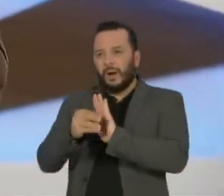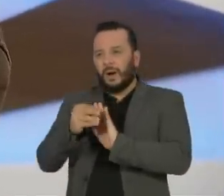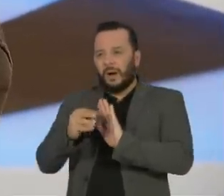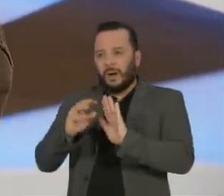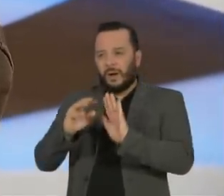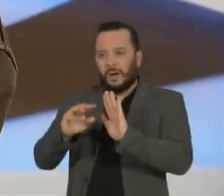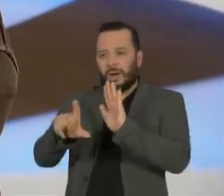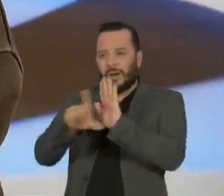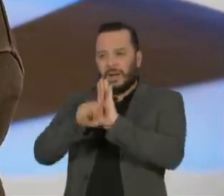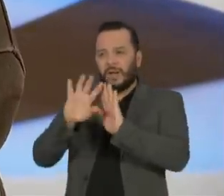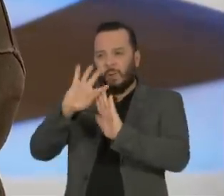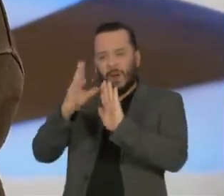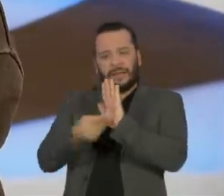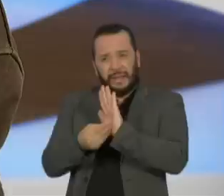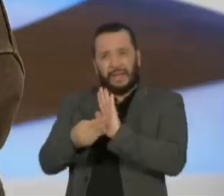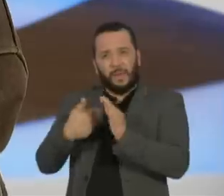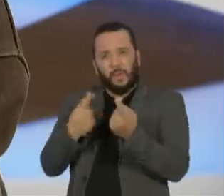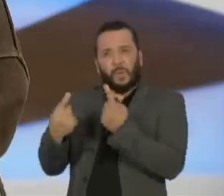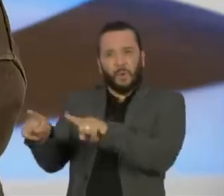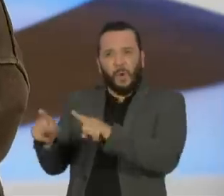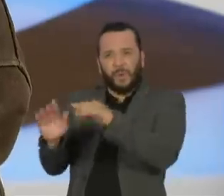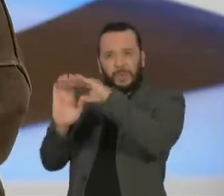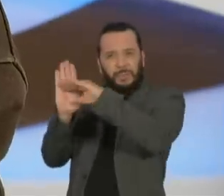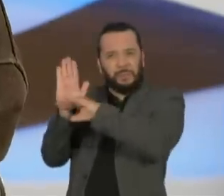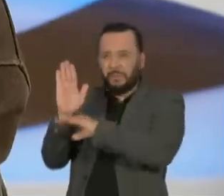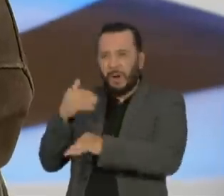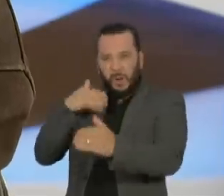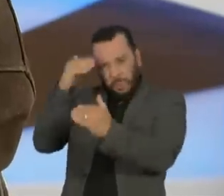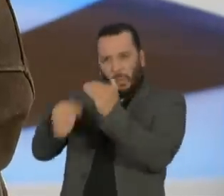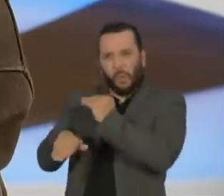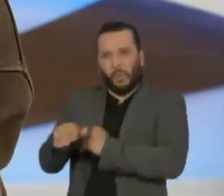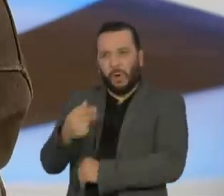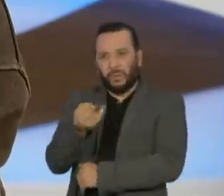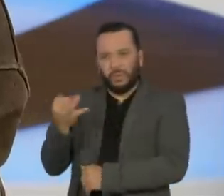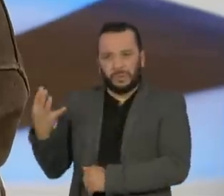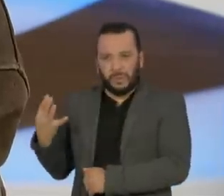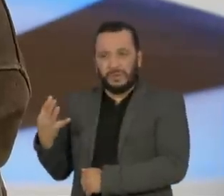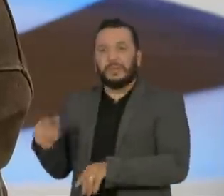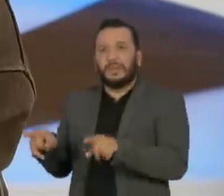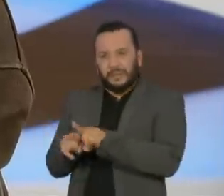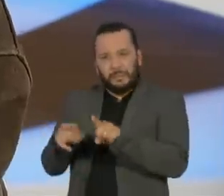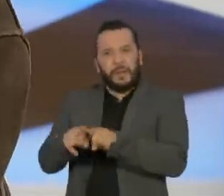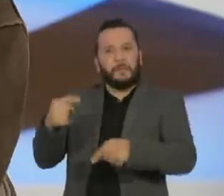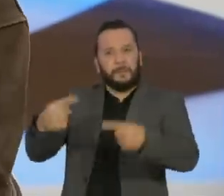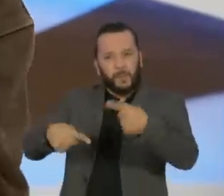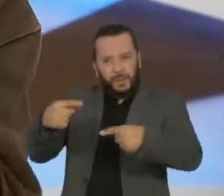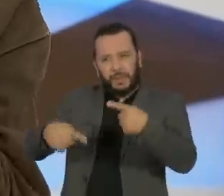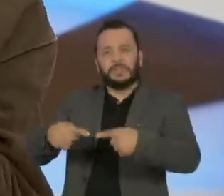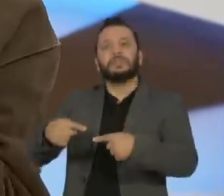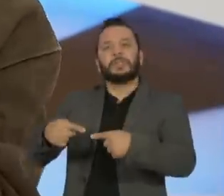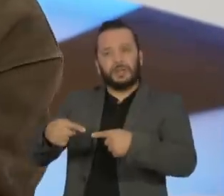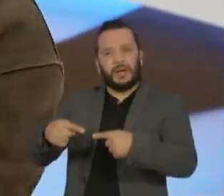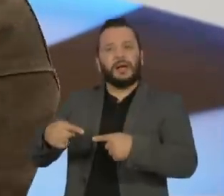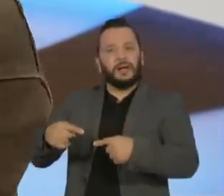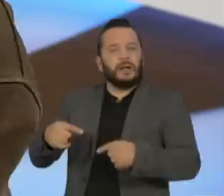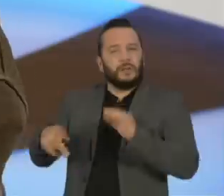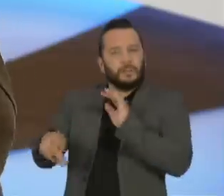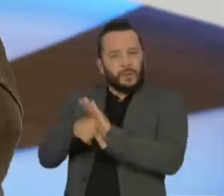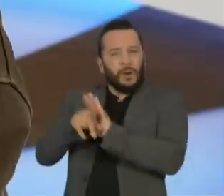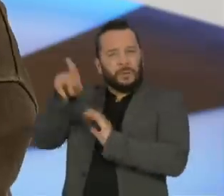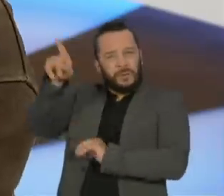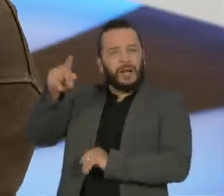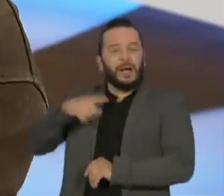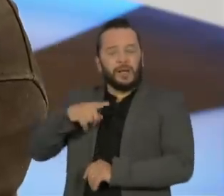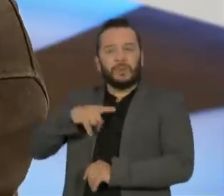Não estava compactuando com a política externa do Lula, se posando com o Kadhafi,